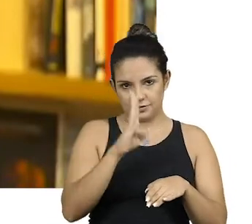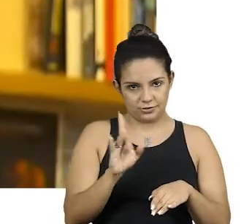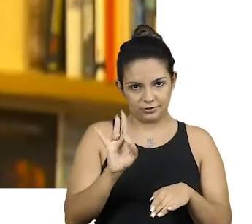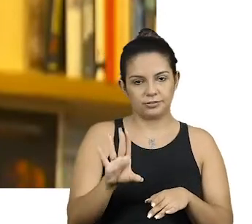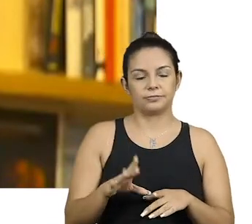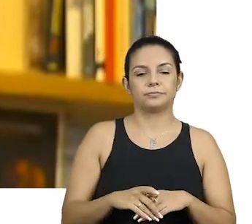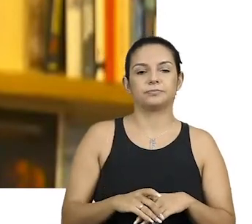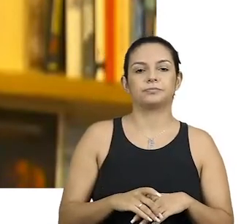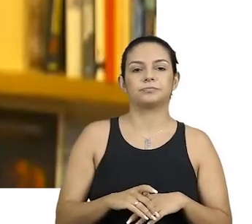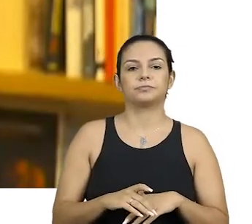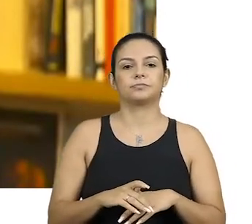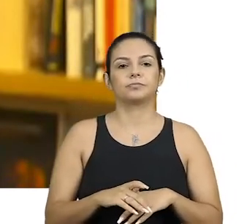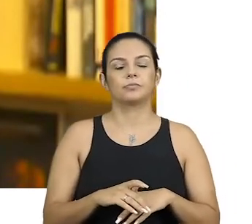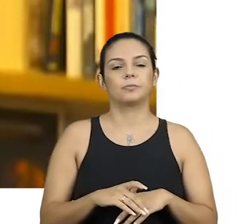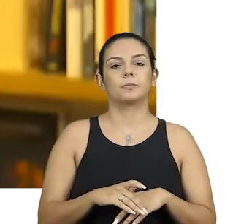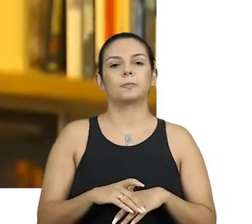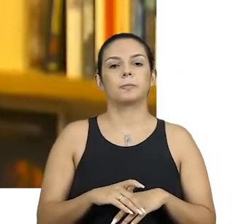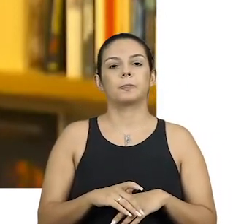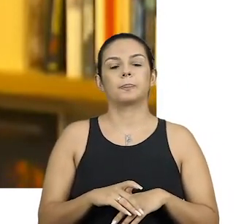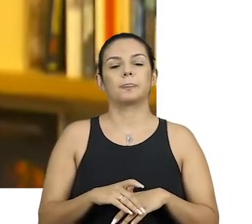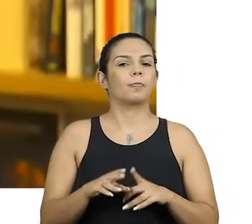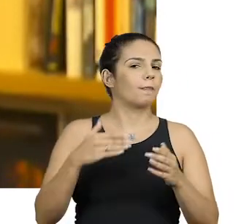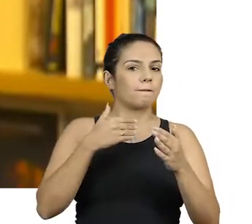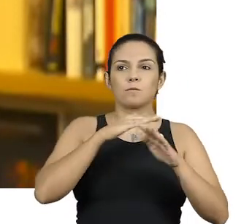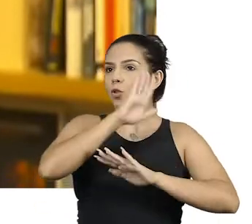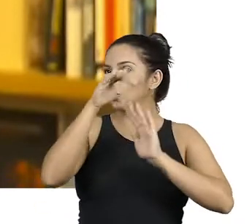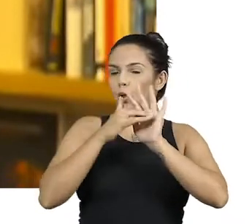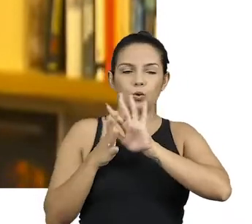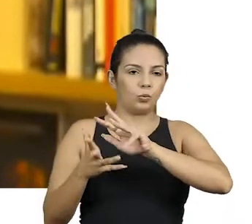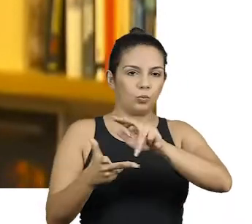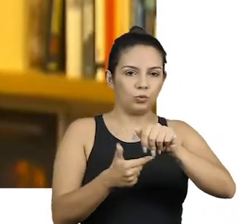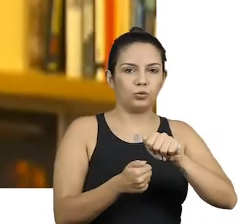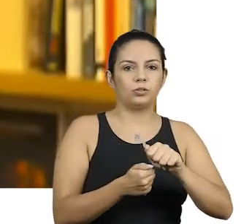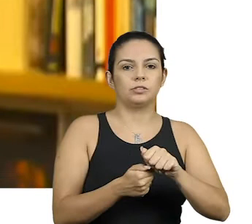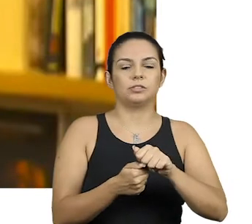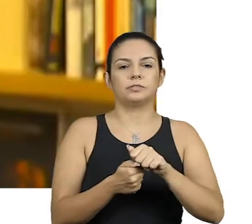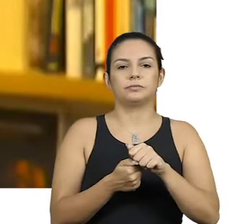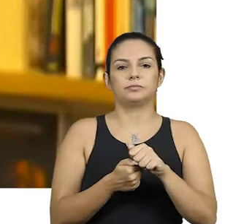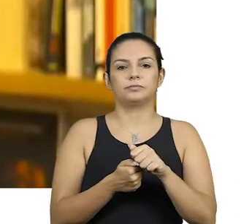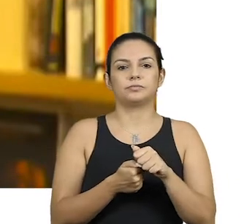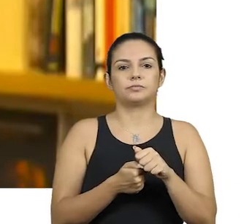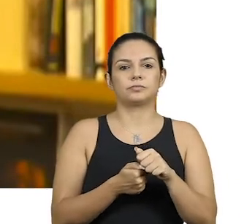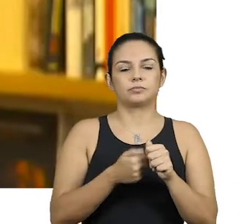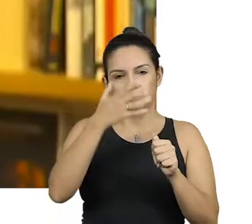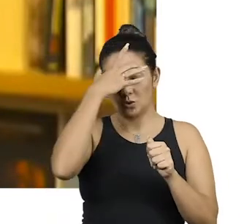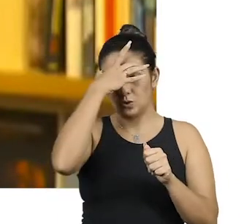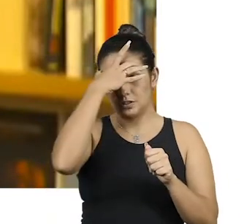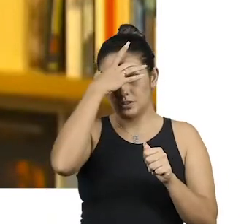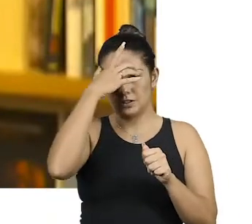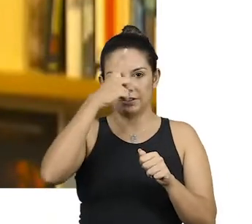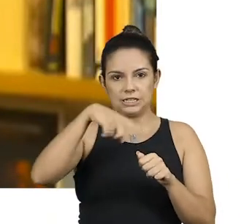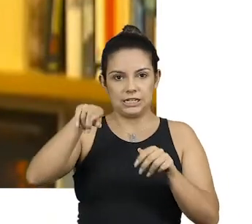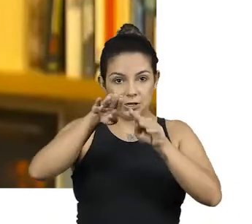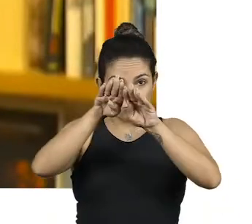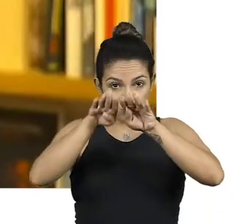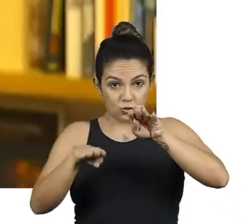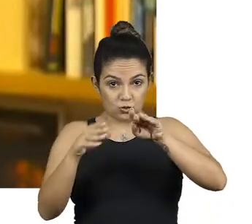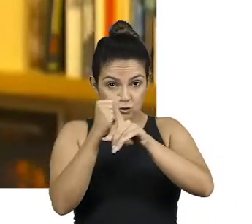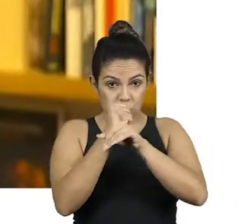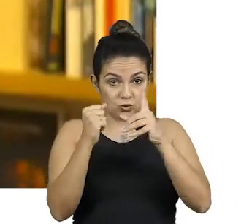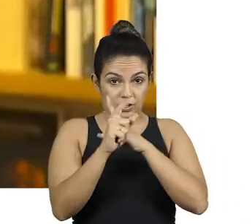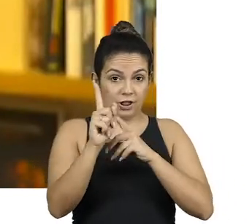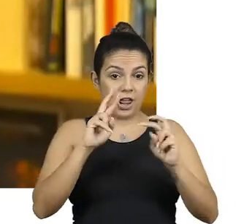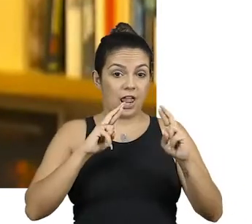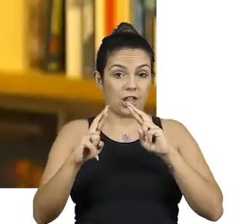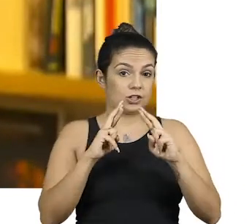o mundo, com até uma consciência de que essa questão da desigualdade não se resolve apenas domesticamente, como